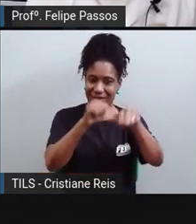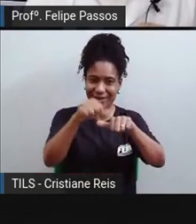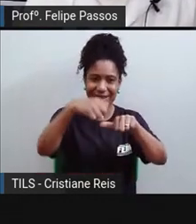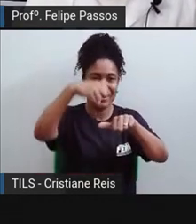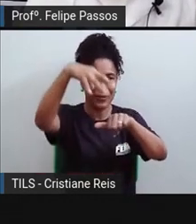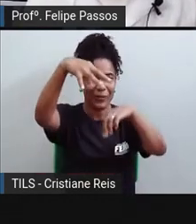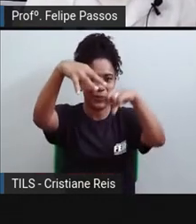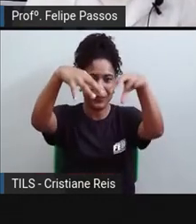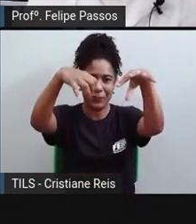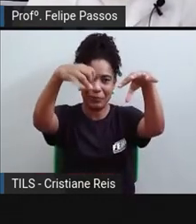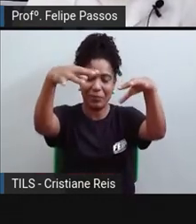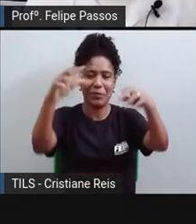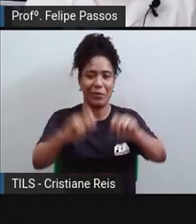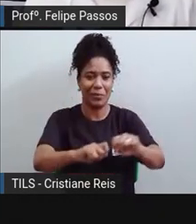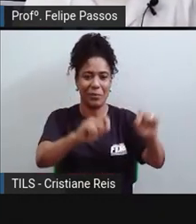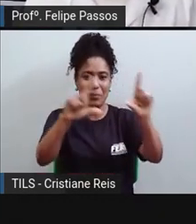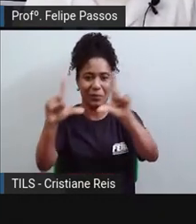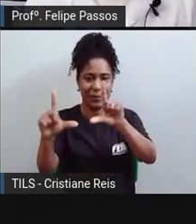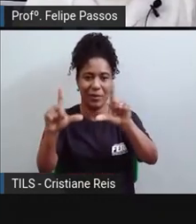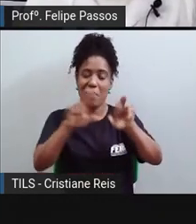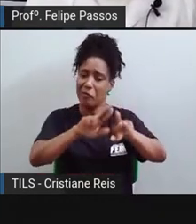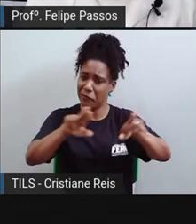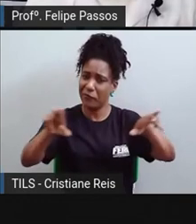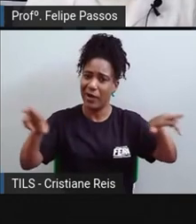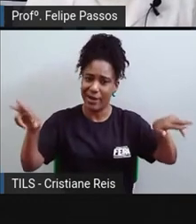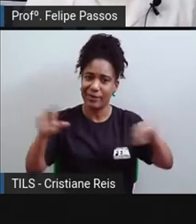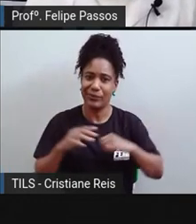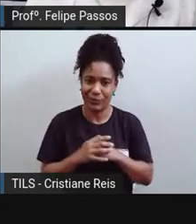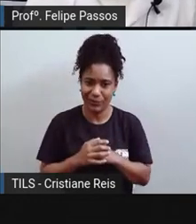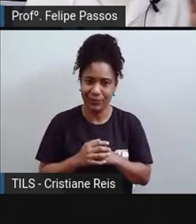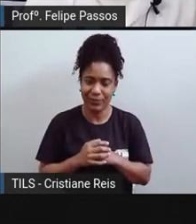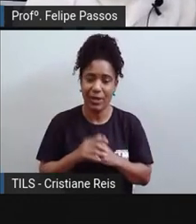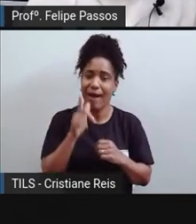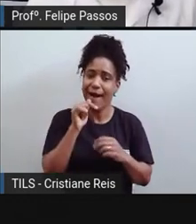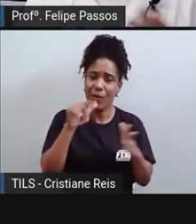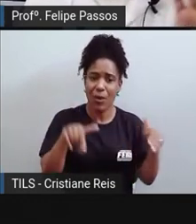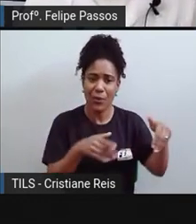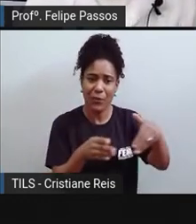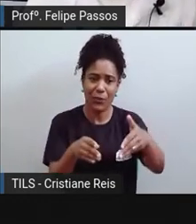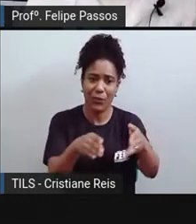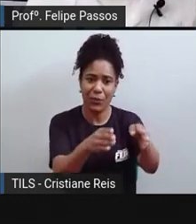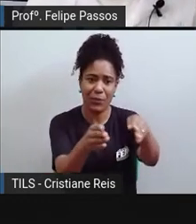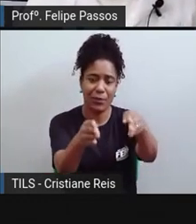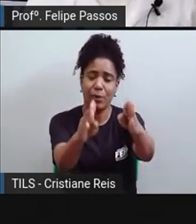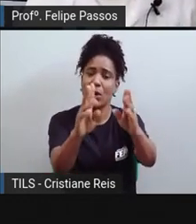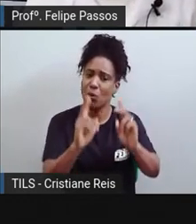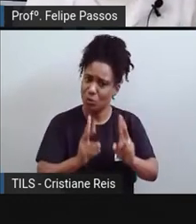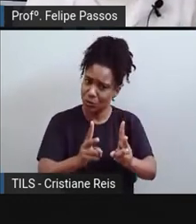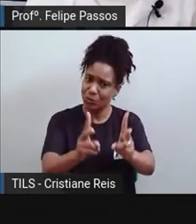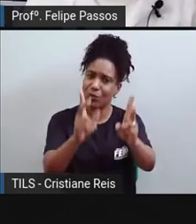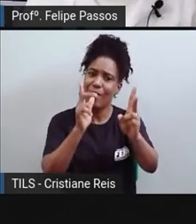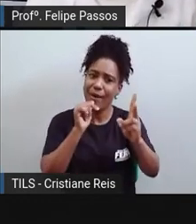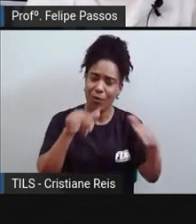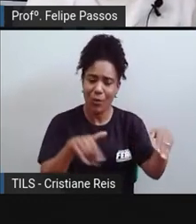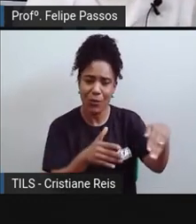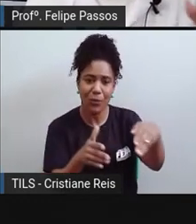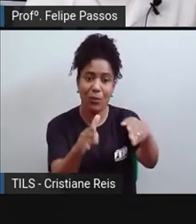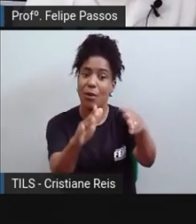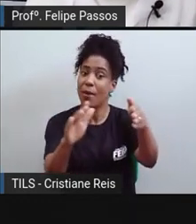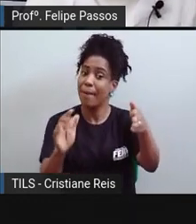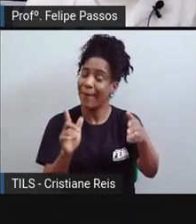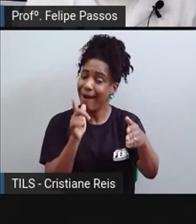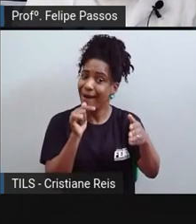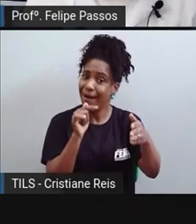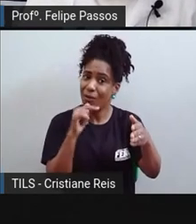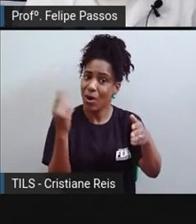Certo? Beleza, o rio continua seu curso, tudo bem. A água não some, a água não desaparece, continua lá. Não é